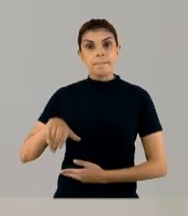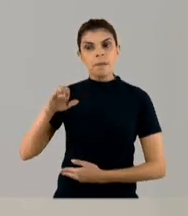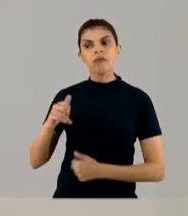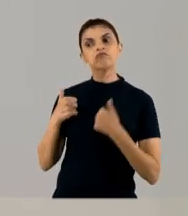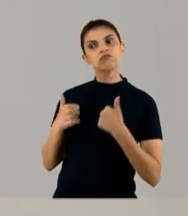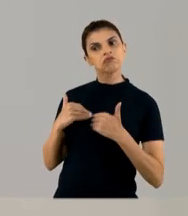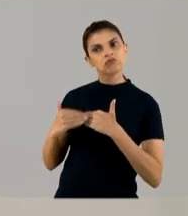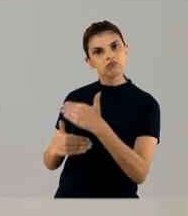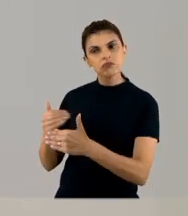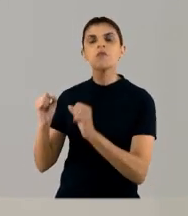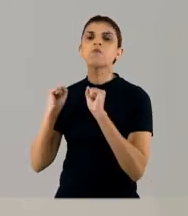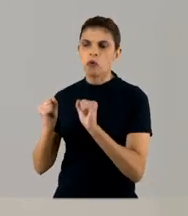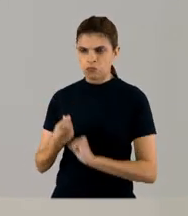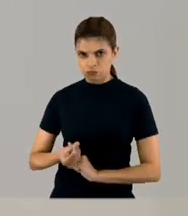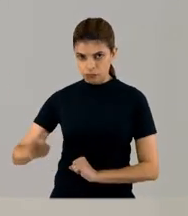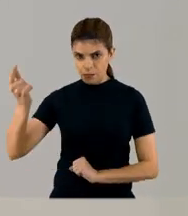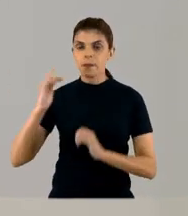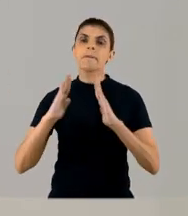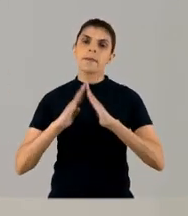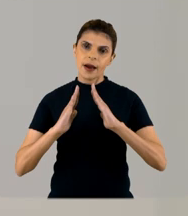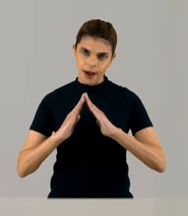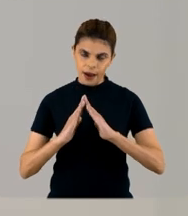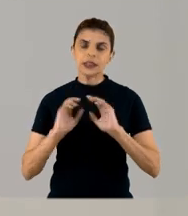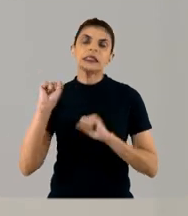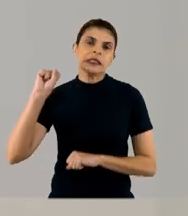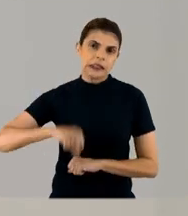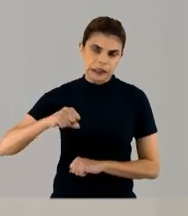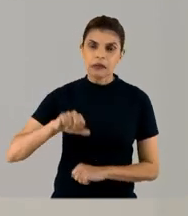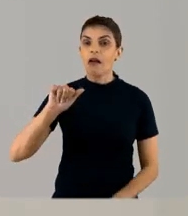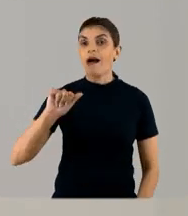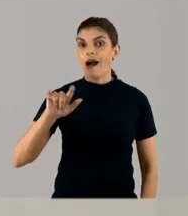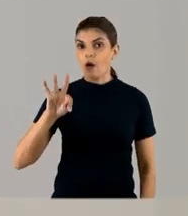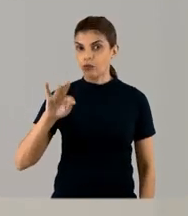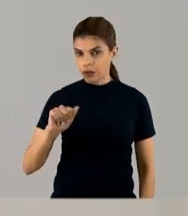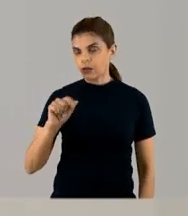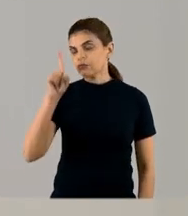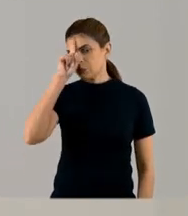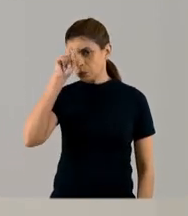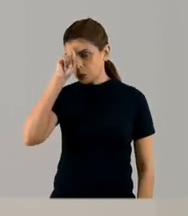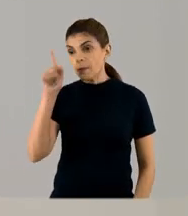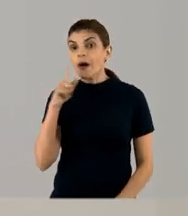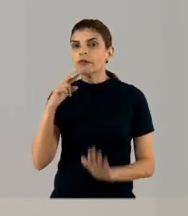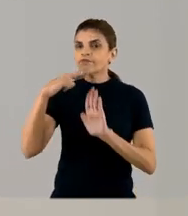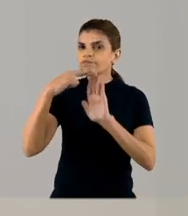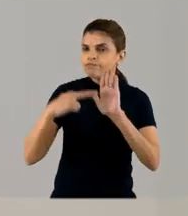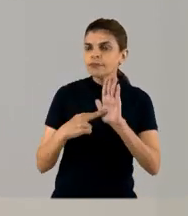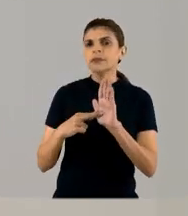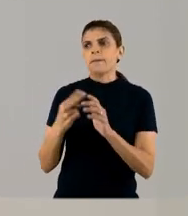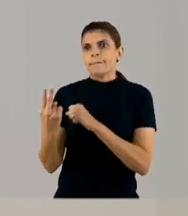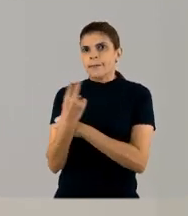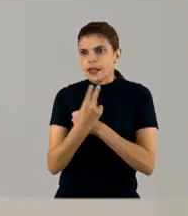estáveis, eles podem ir de alta hospitalar, mas a gente tem que dar uma orientação sobre, além da